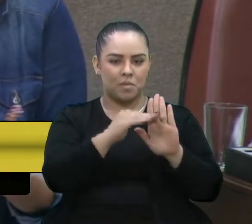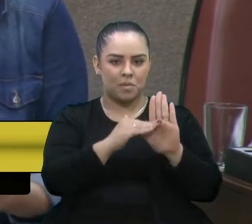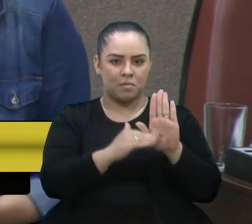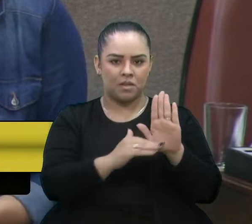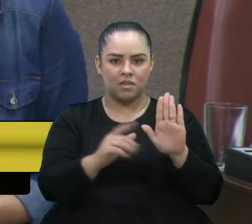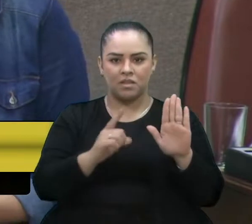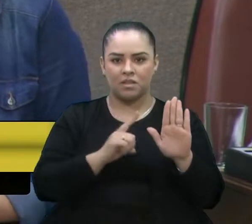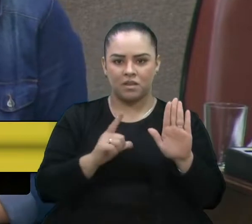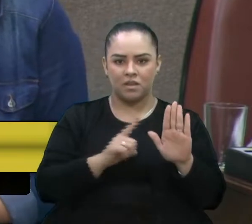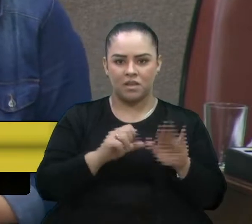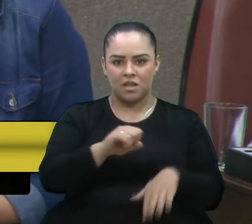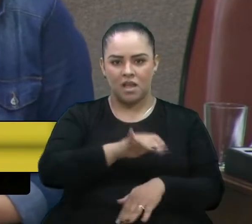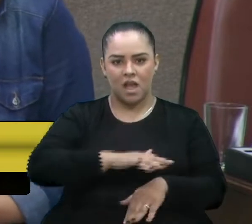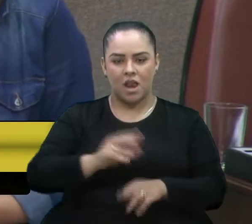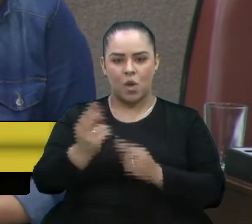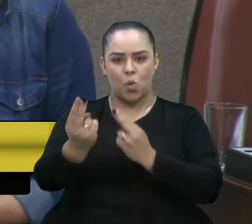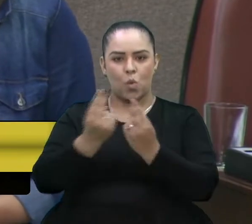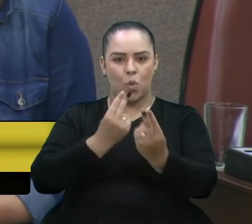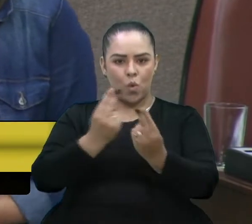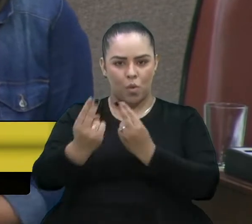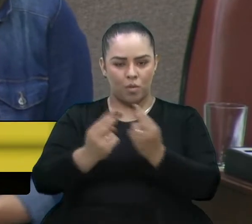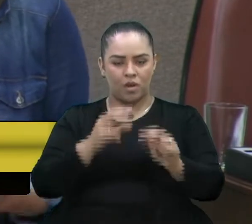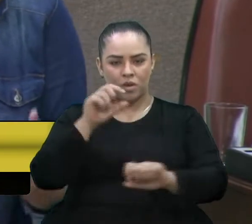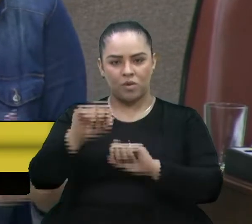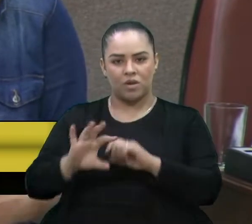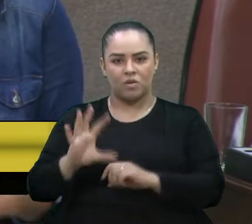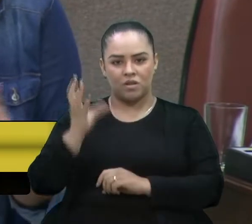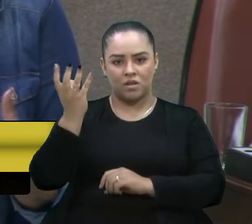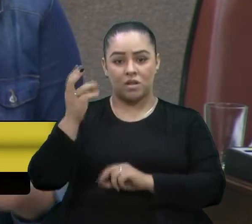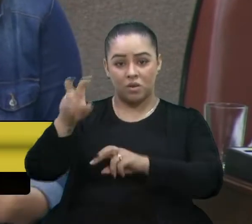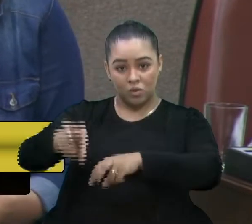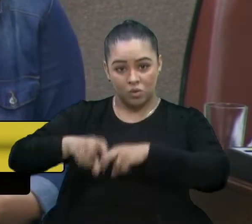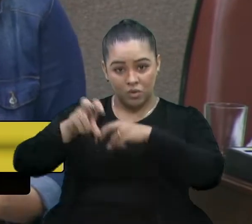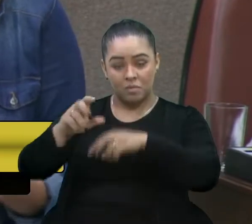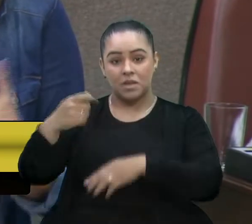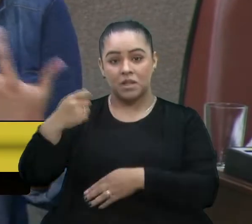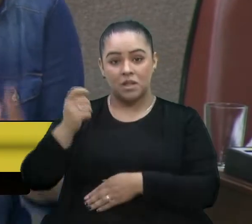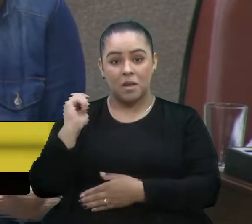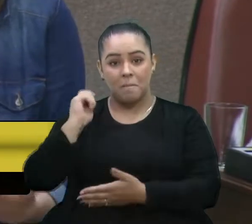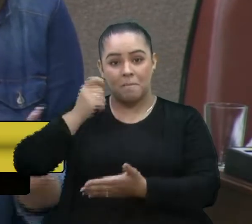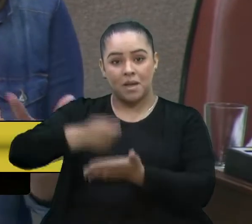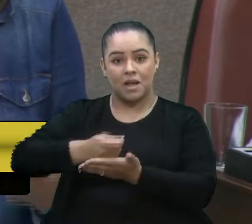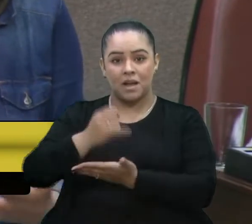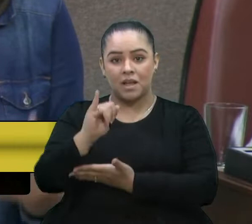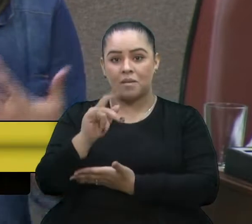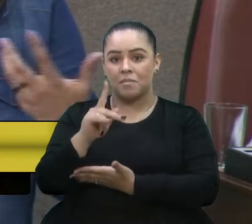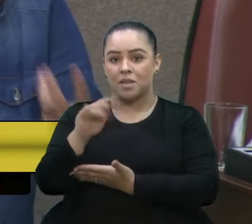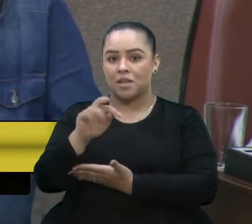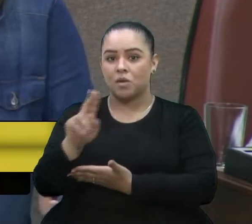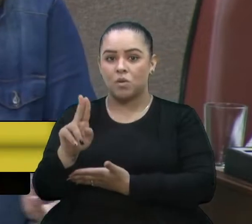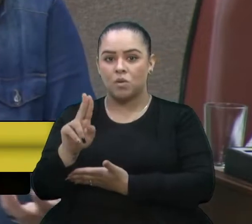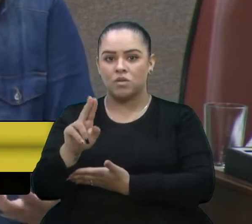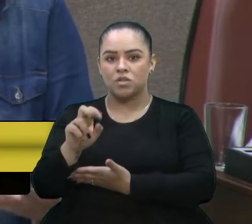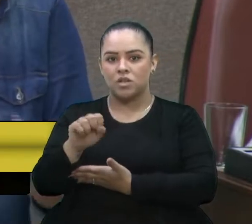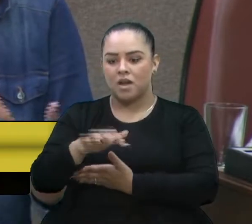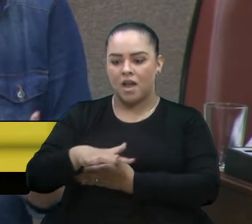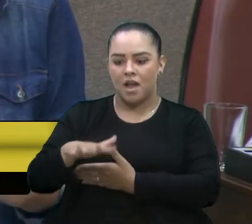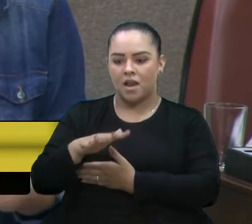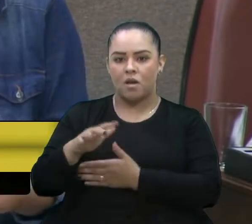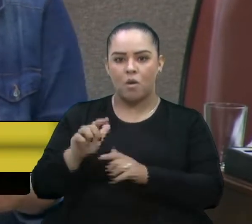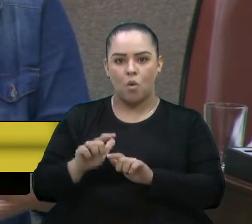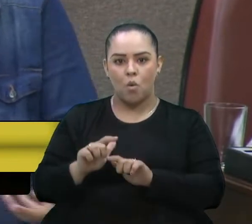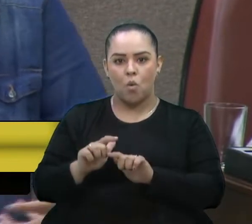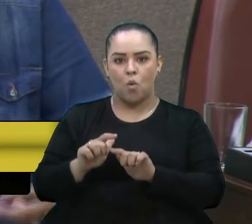estavam em zona urbana. E isso fazia com que agricultores pagassem IPTU de áreas muito grandes para